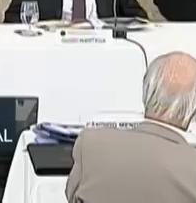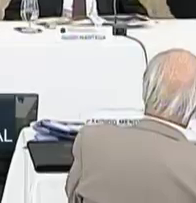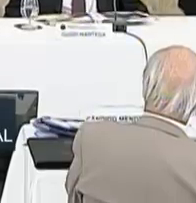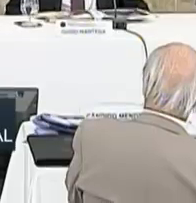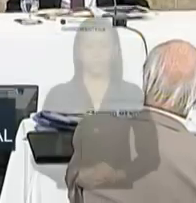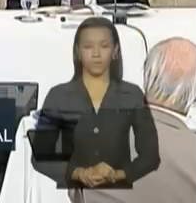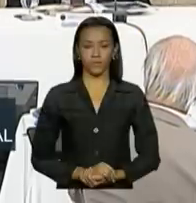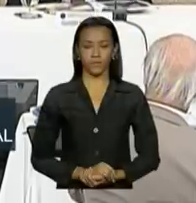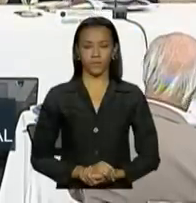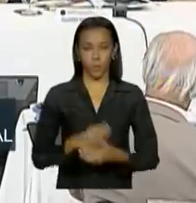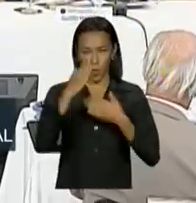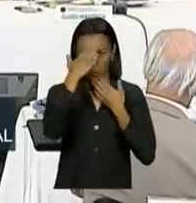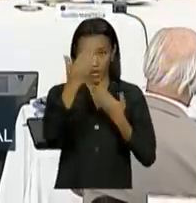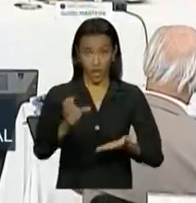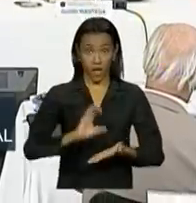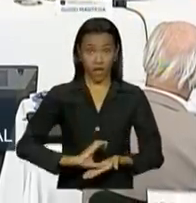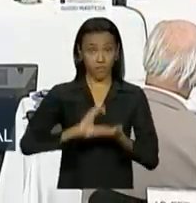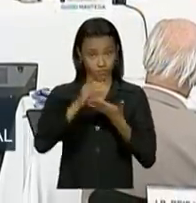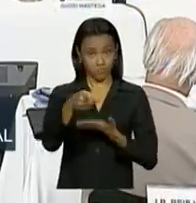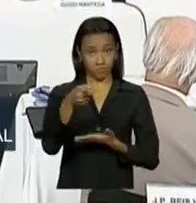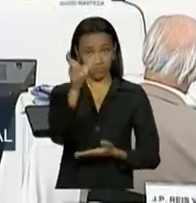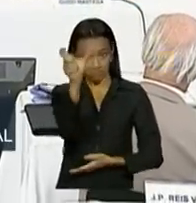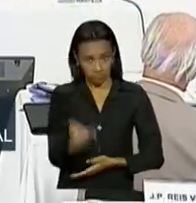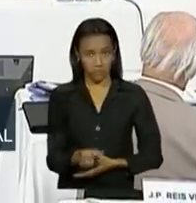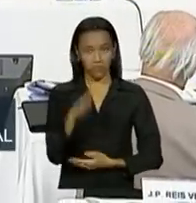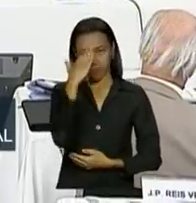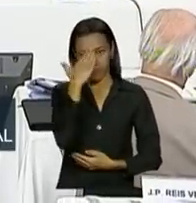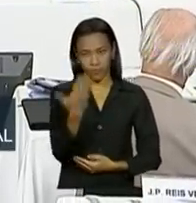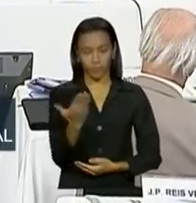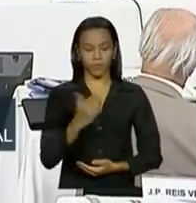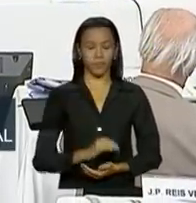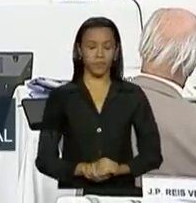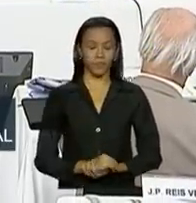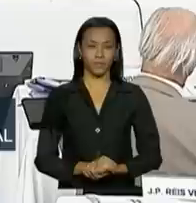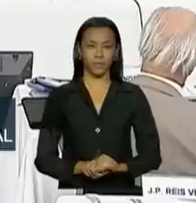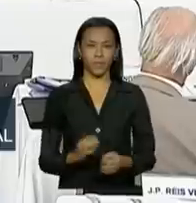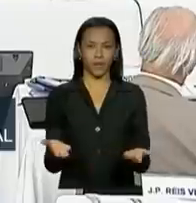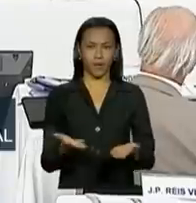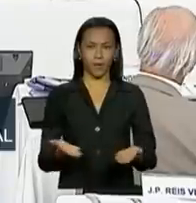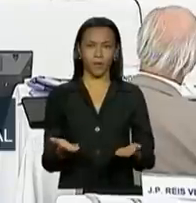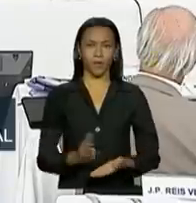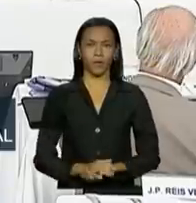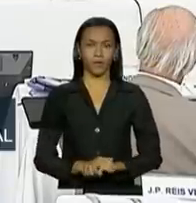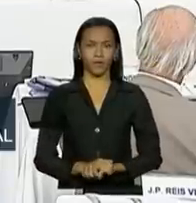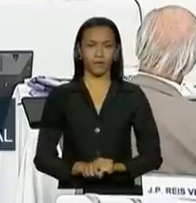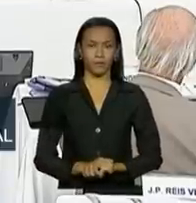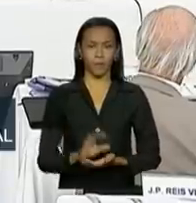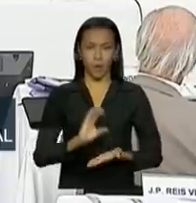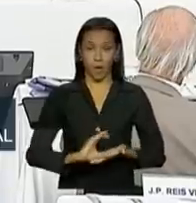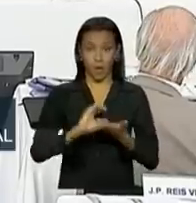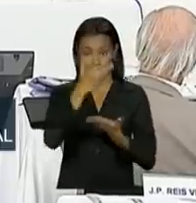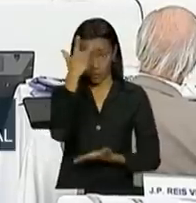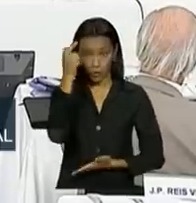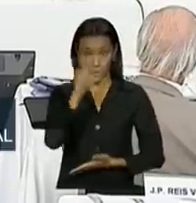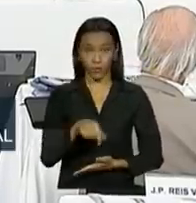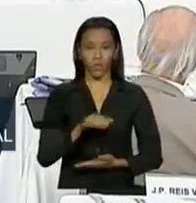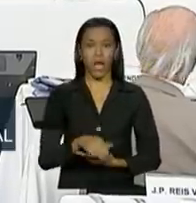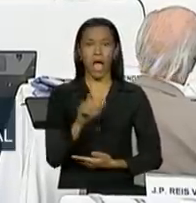Obrigado, conselheiro Antônio Trevisan. E concedo a palavra ao conselheiro Arthur Henrique.